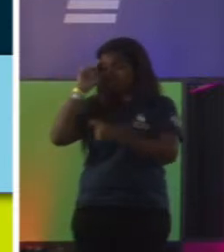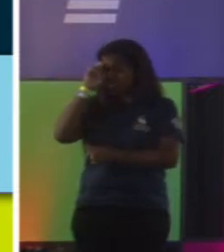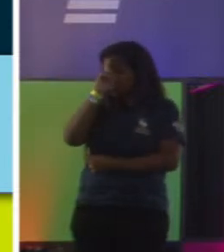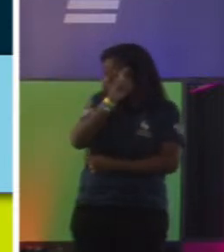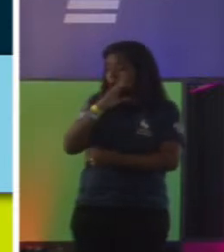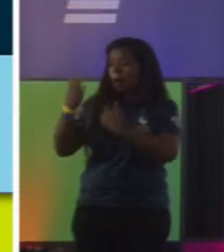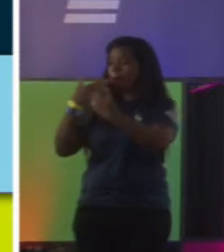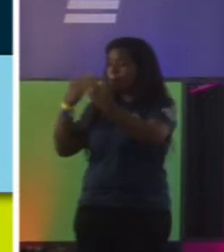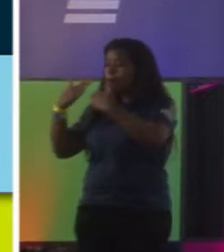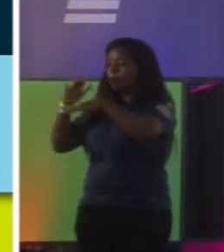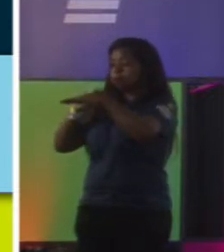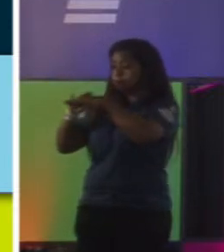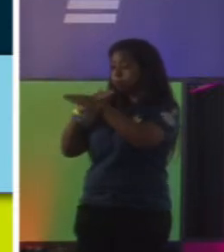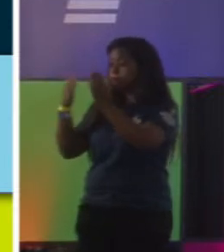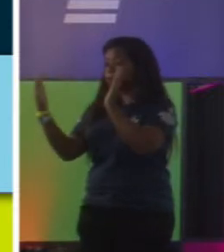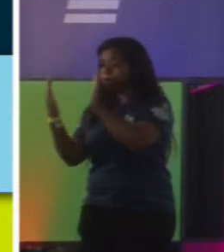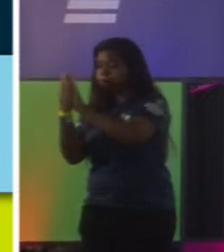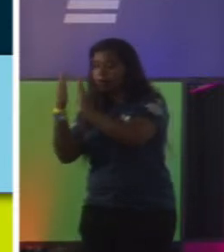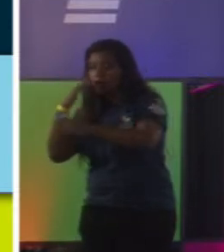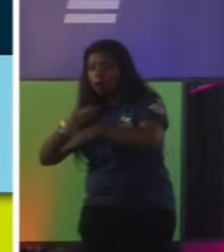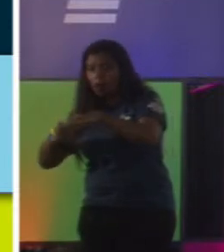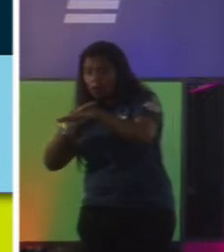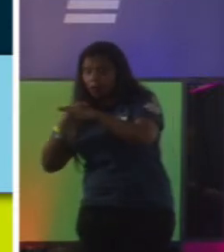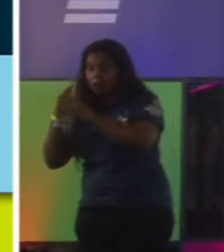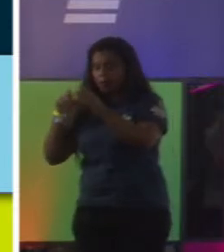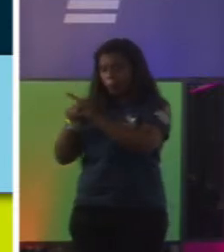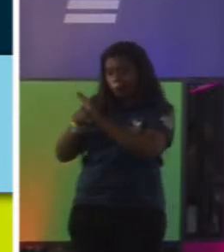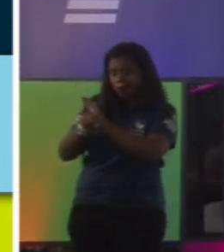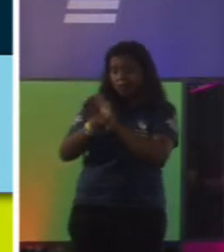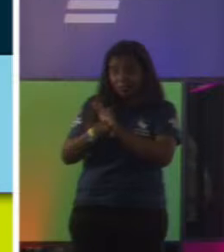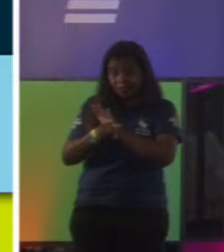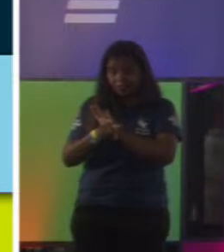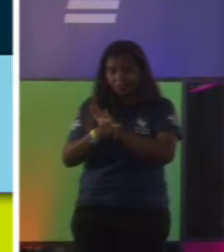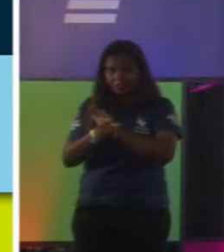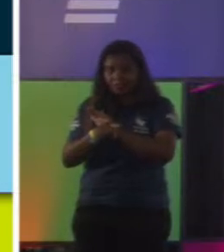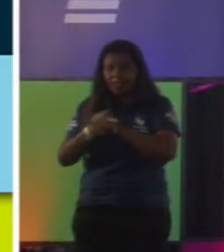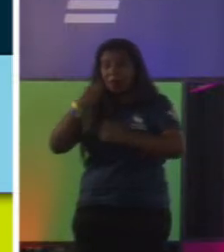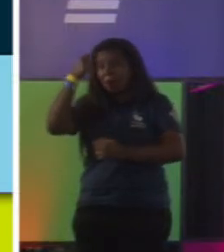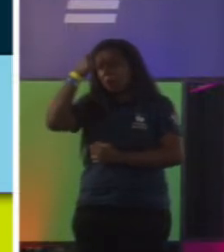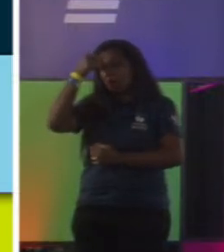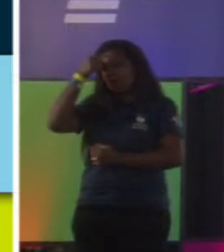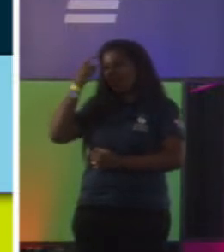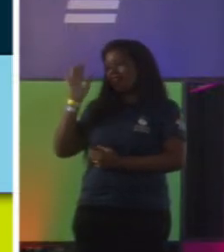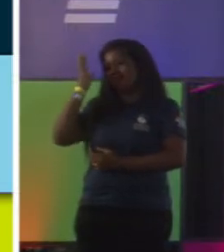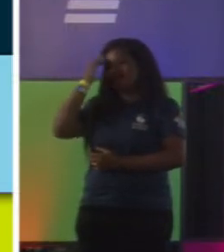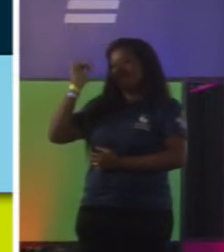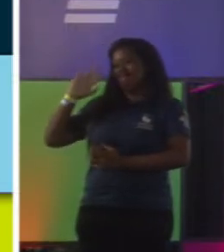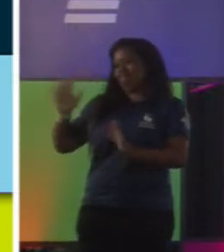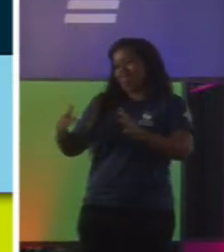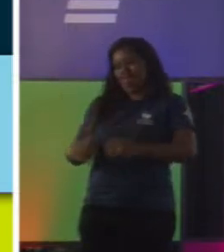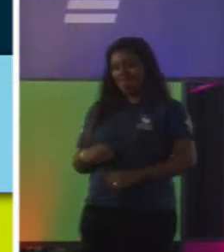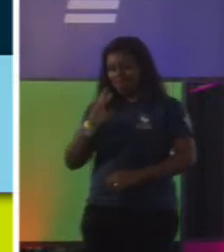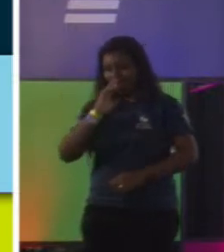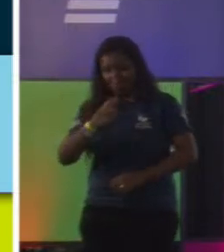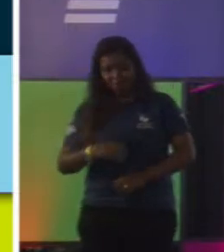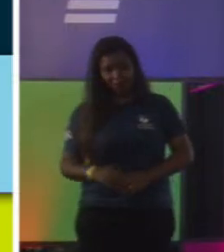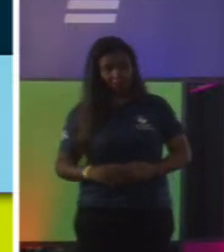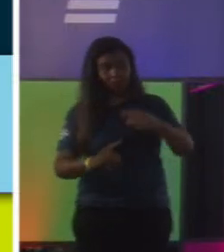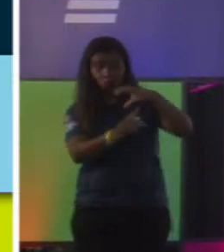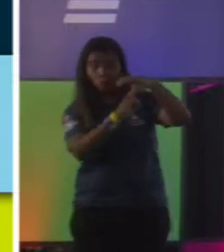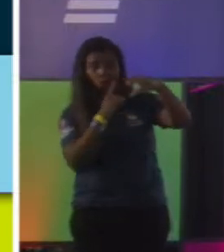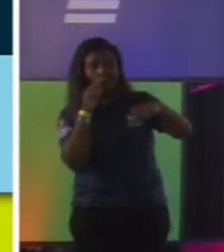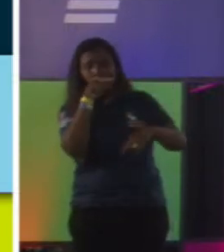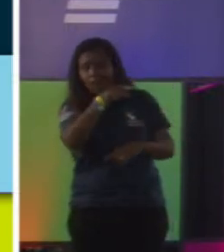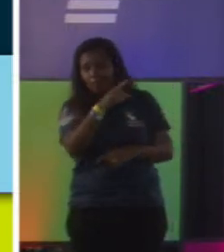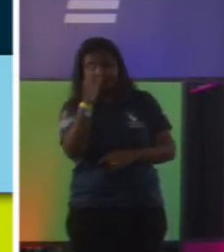conversar e pesquisar, que é o que muito fundador faz, porque acha que já sabe as respostas, o seu cliente também acha que sabe as respostas da vida